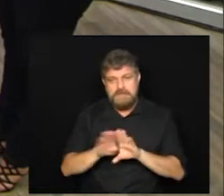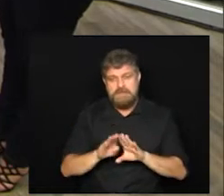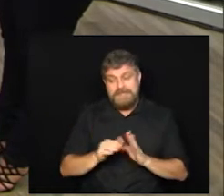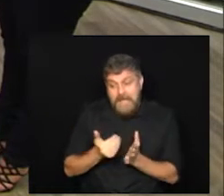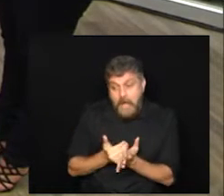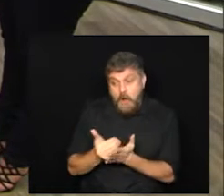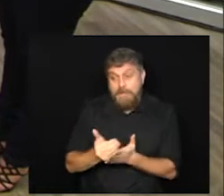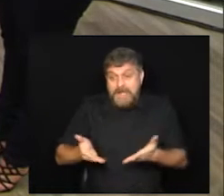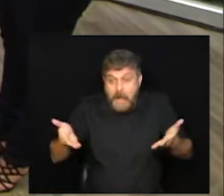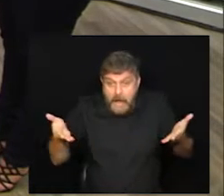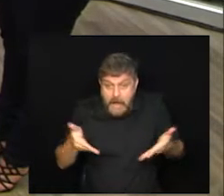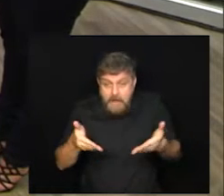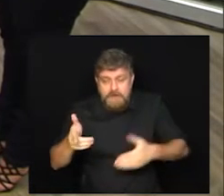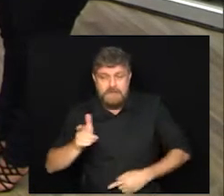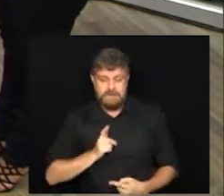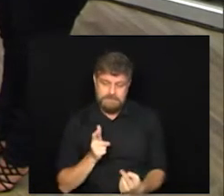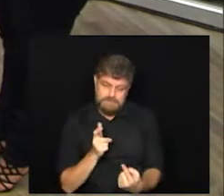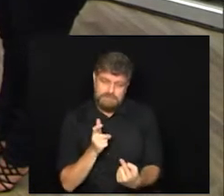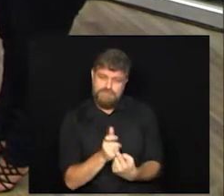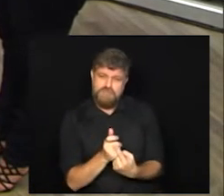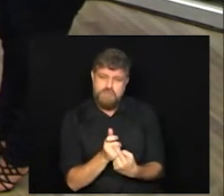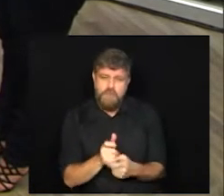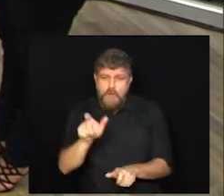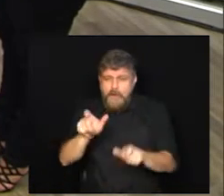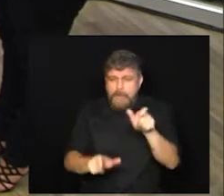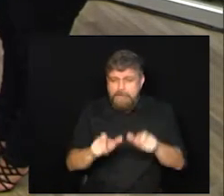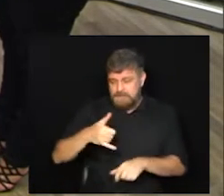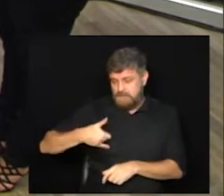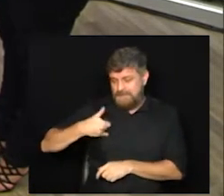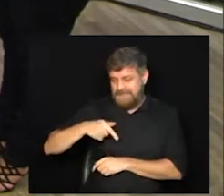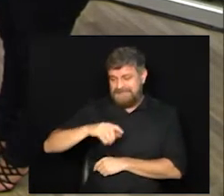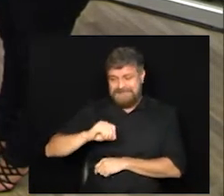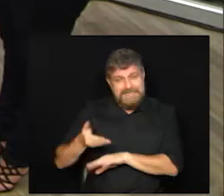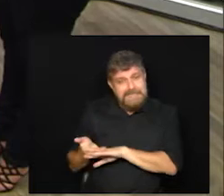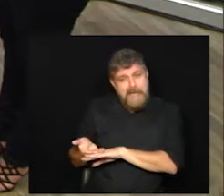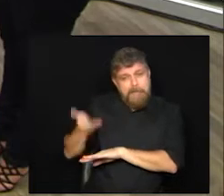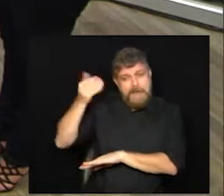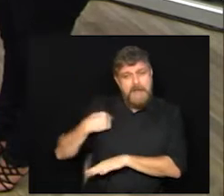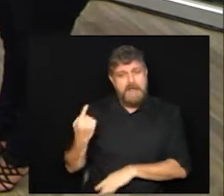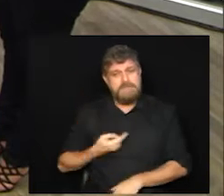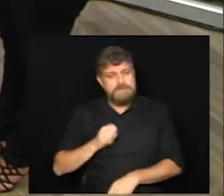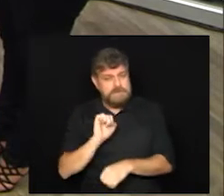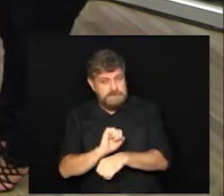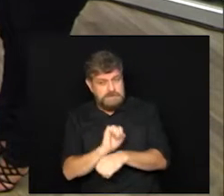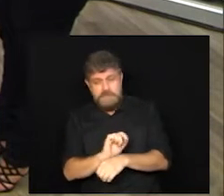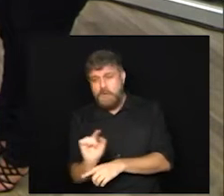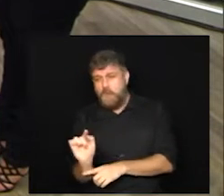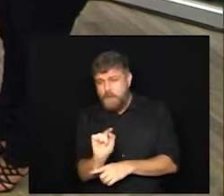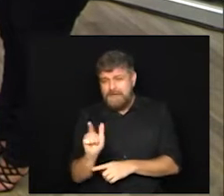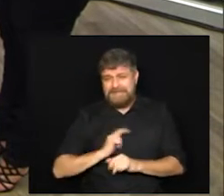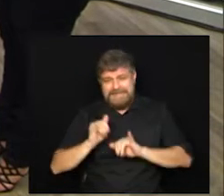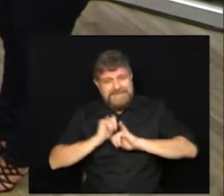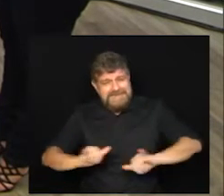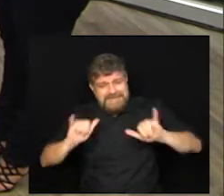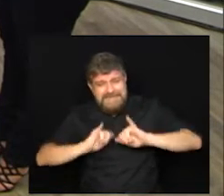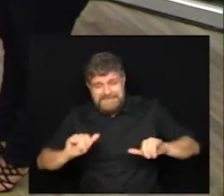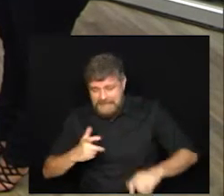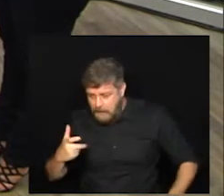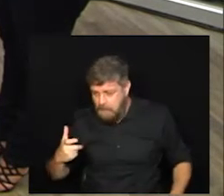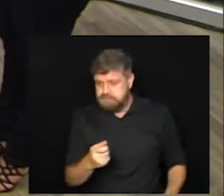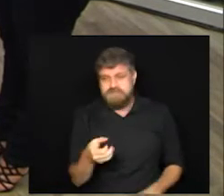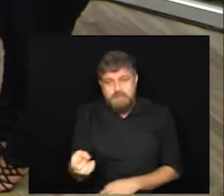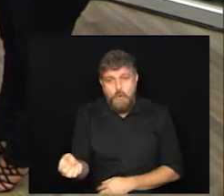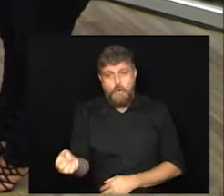iniciando agora a vacinação com pessoas de mais de 70 anos. A gente aguarda, então, o anúncio de novas doses.